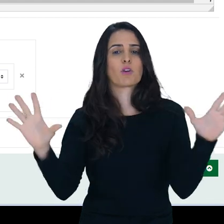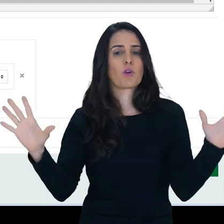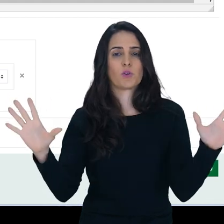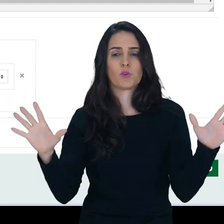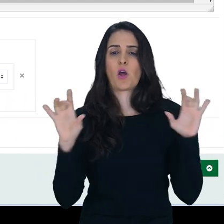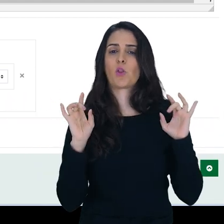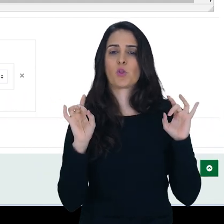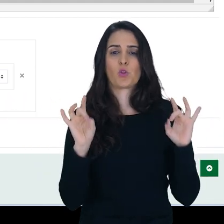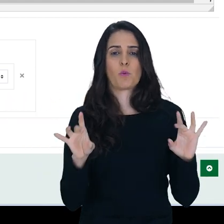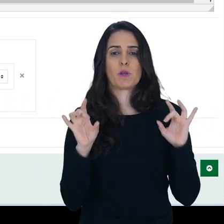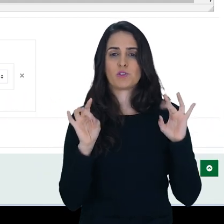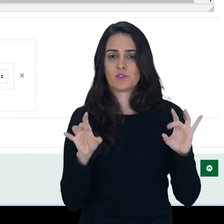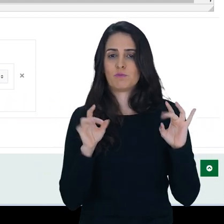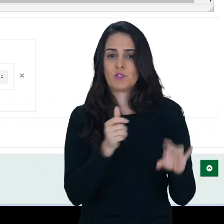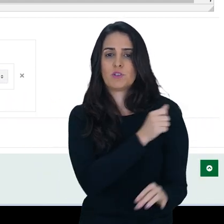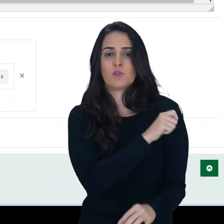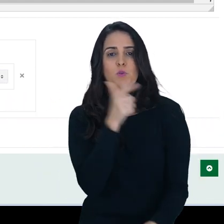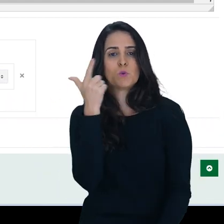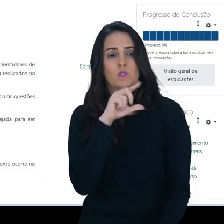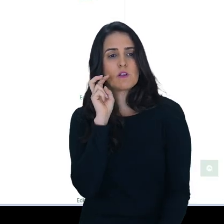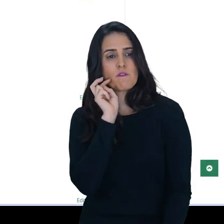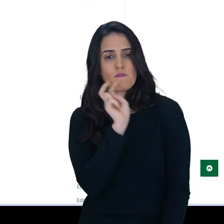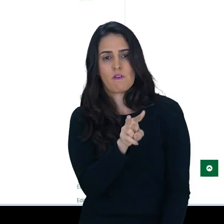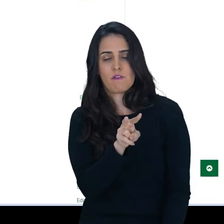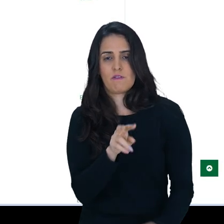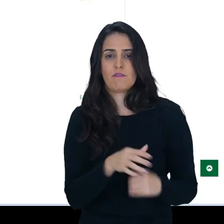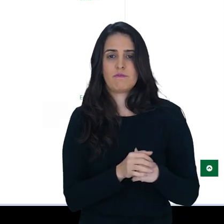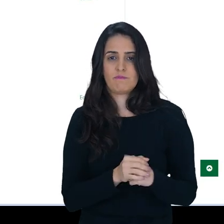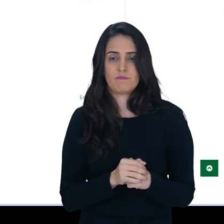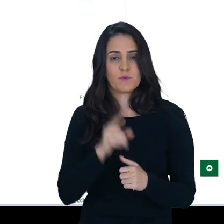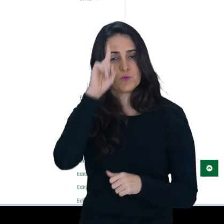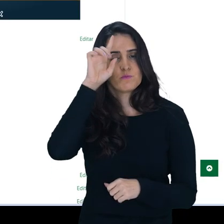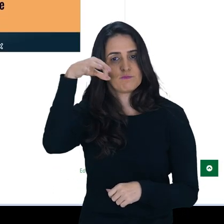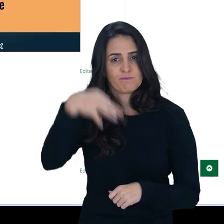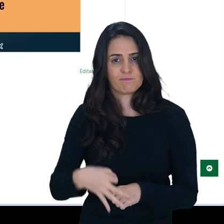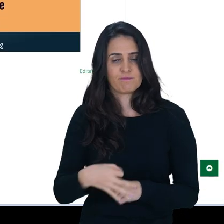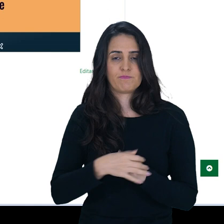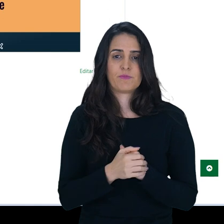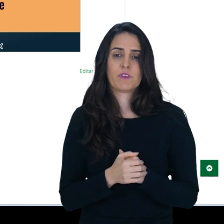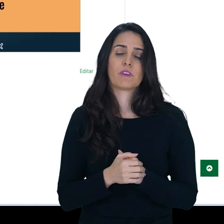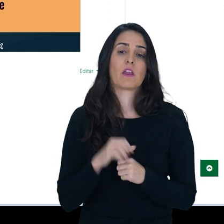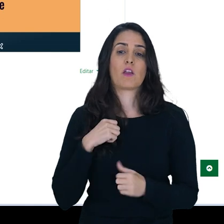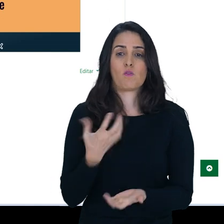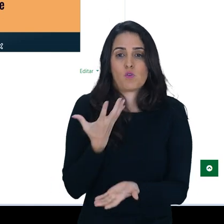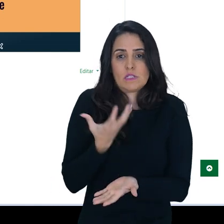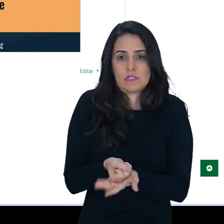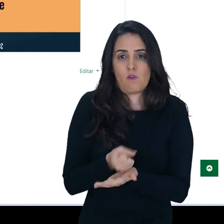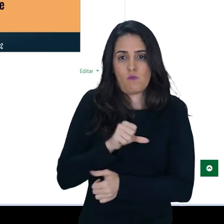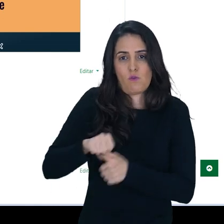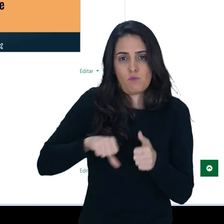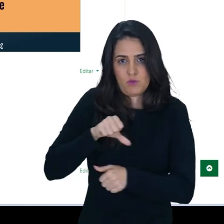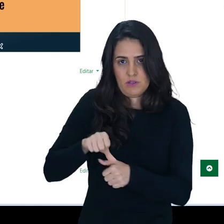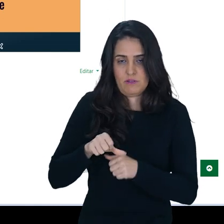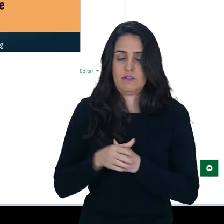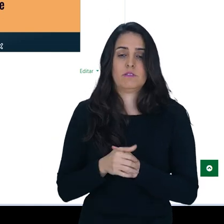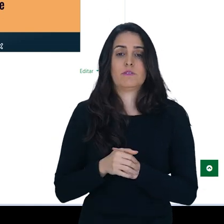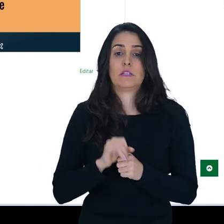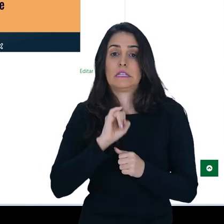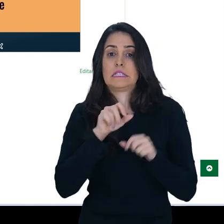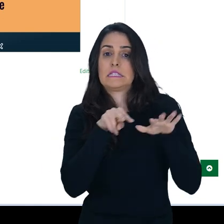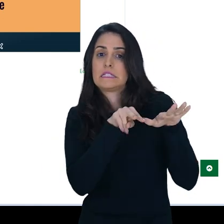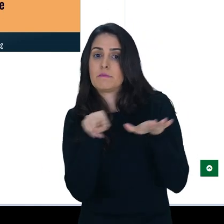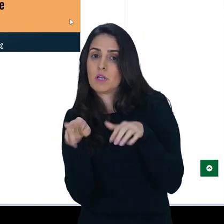sem que eu precise fazer mais nada. Então eu vou salvar mudanças. Porém, observe o seguinte, se essa semana